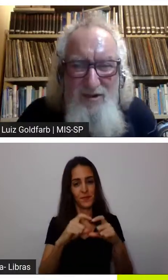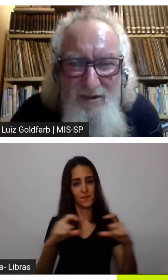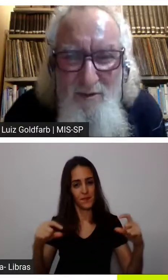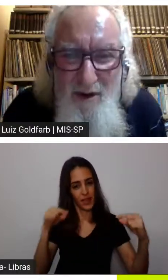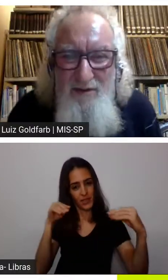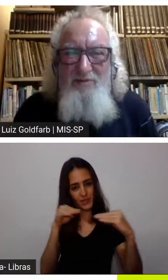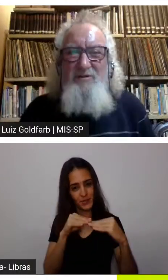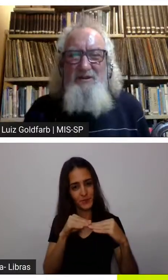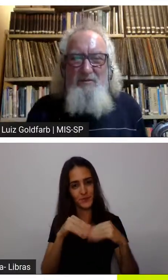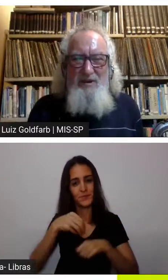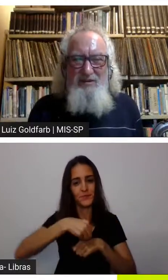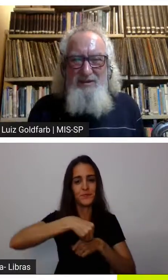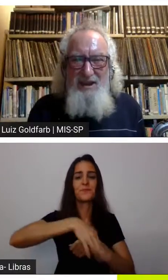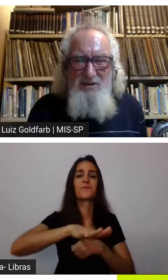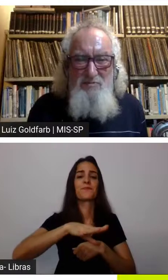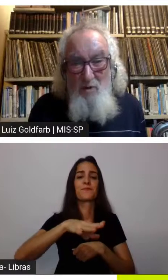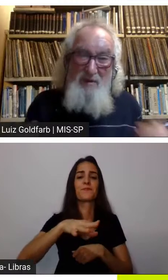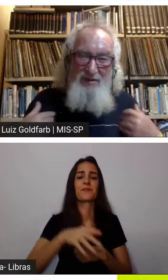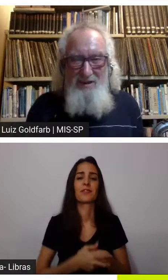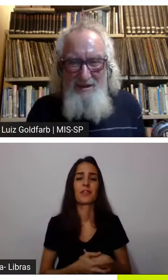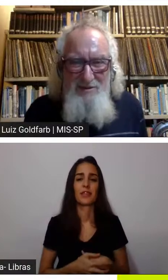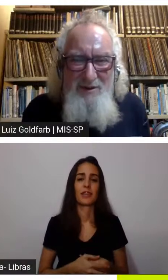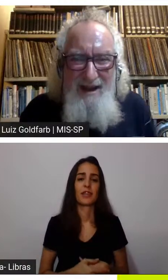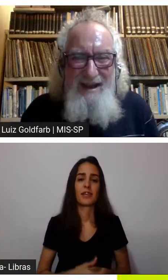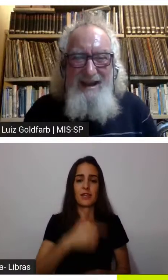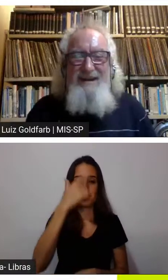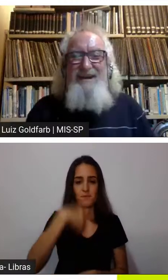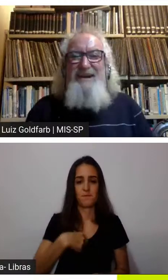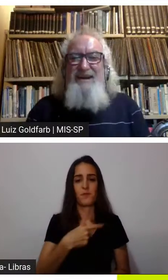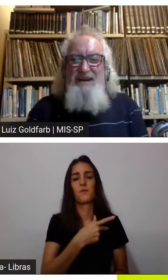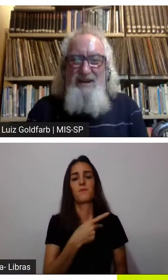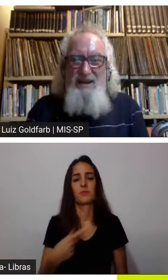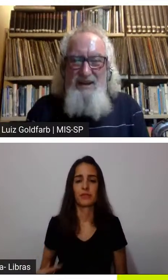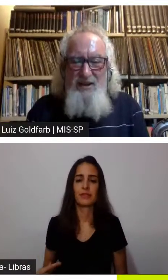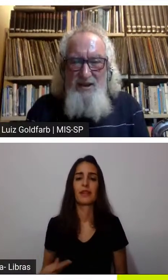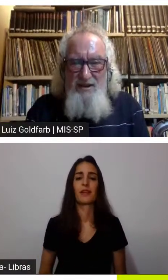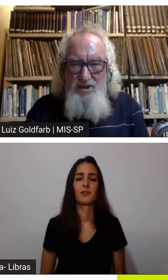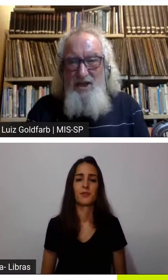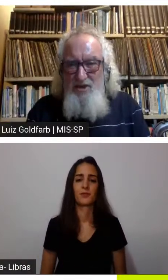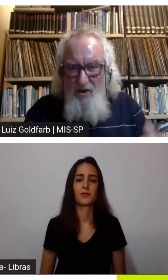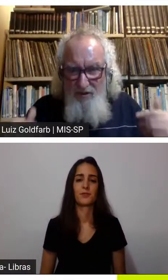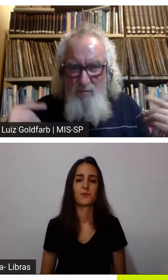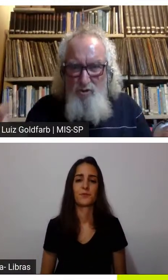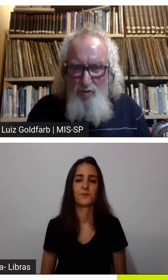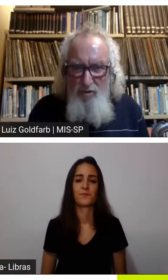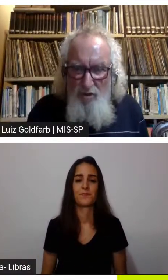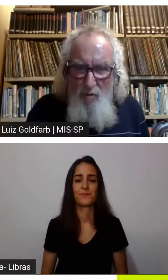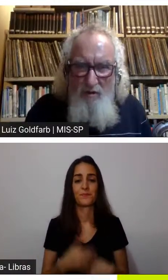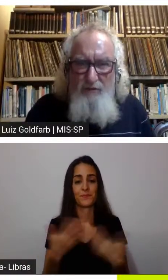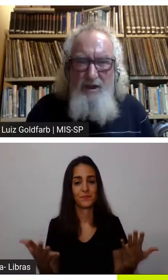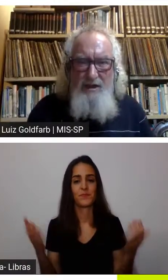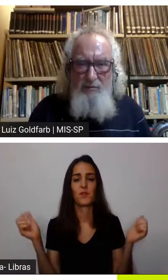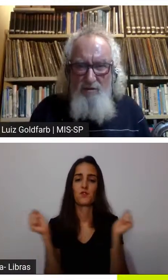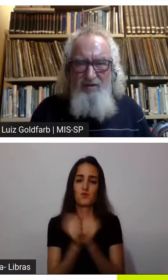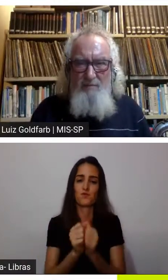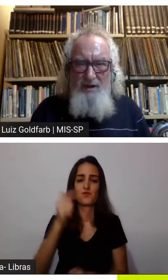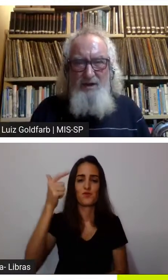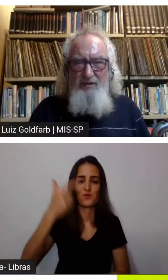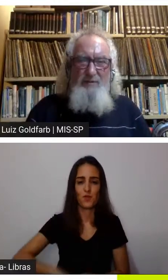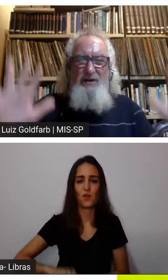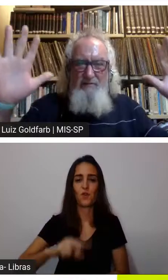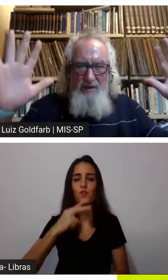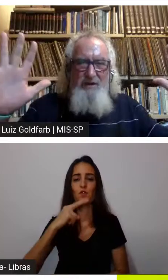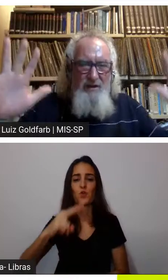com o Dux com o nosso presidente meu presidente do KKL e gente nós estamos juntos de novo daqui a duas